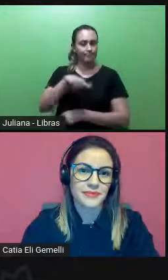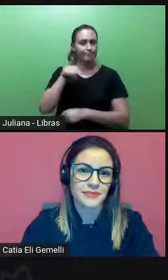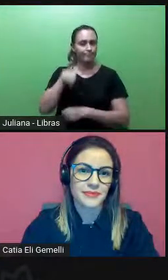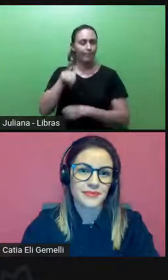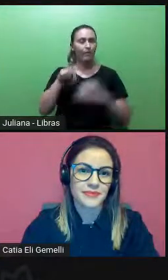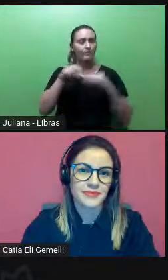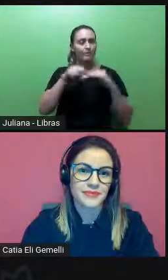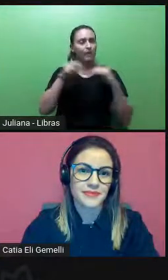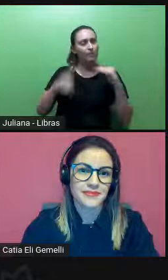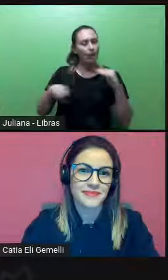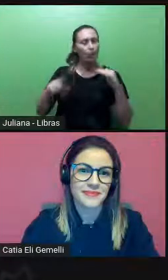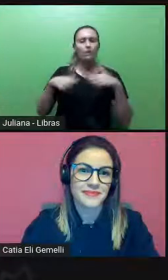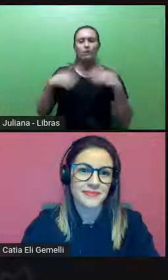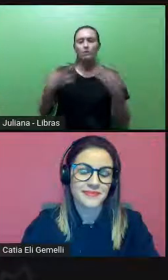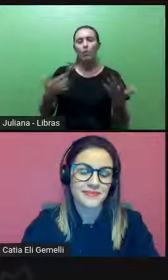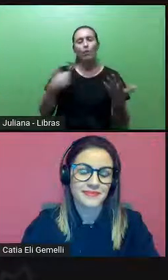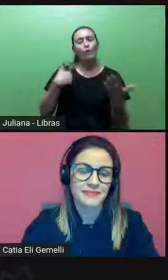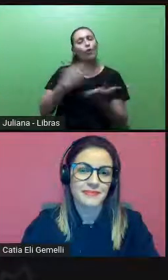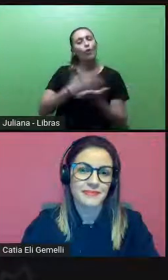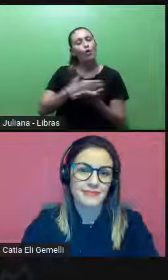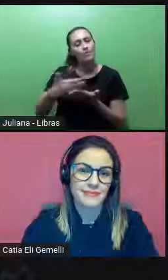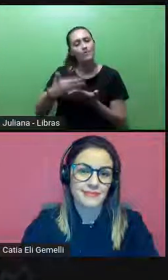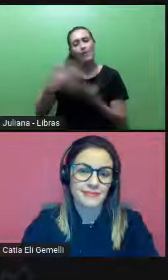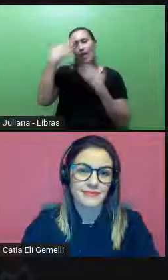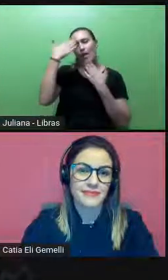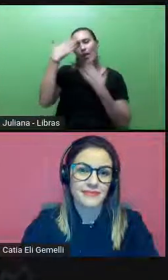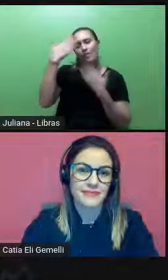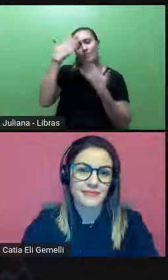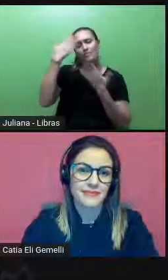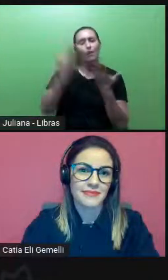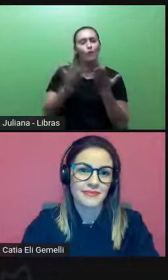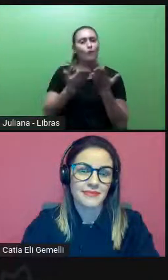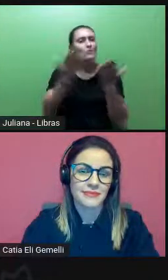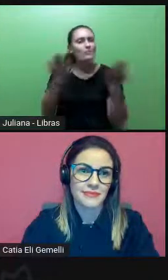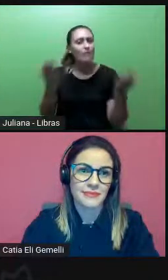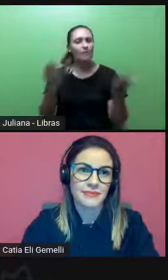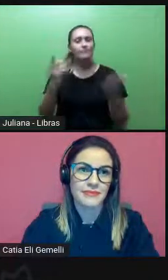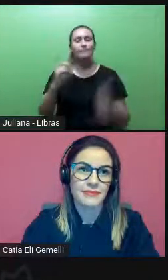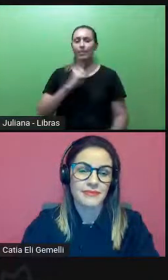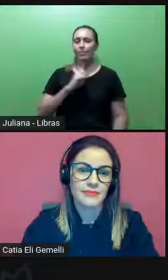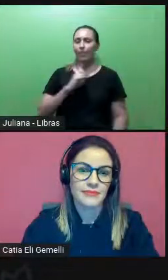agradecendo a todos vocês, todas vocês que estão aqui hoje.